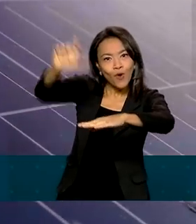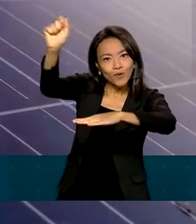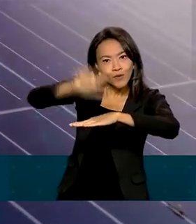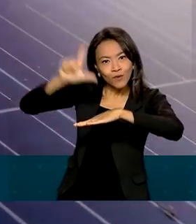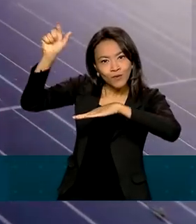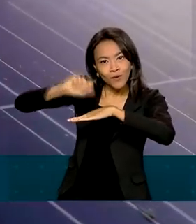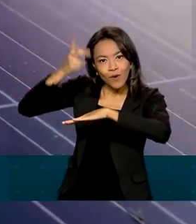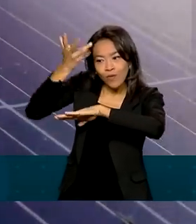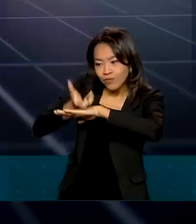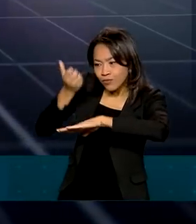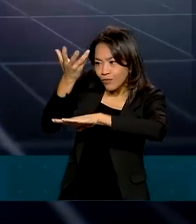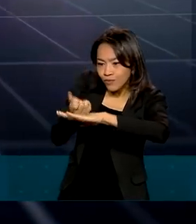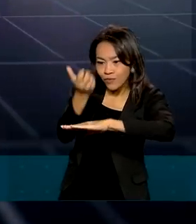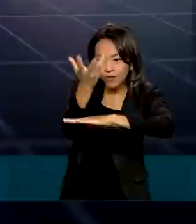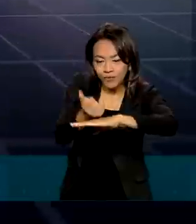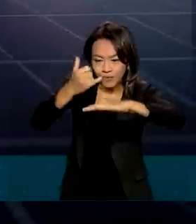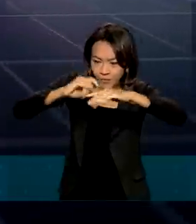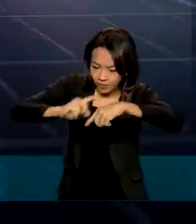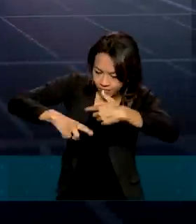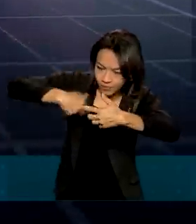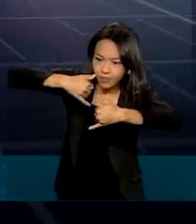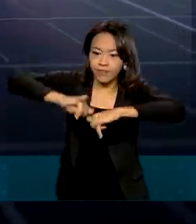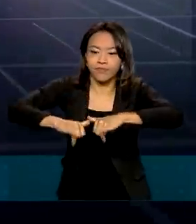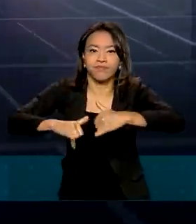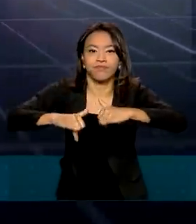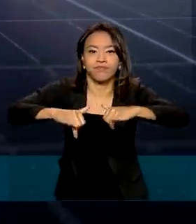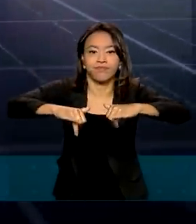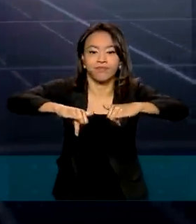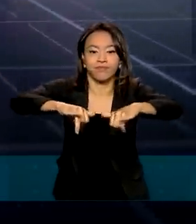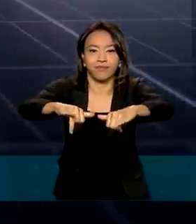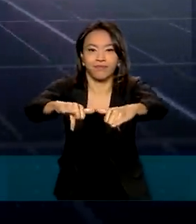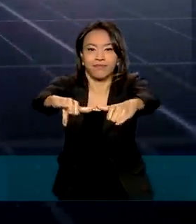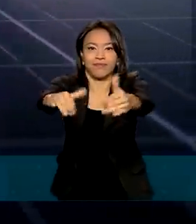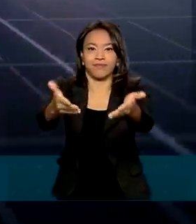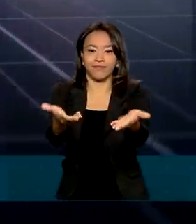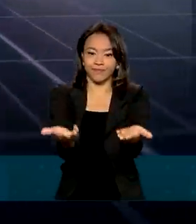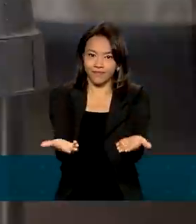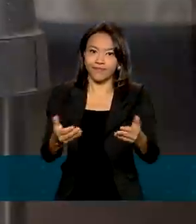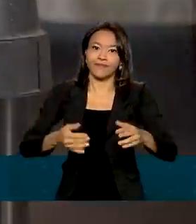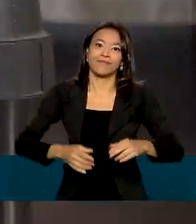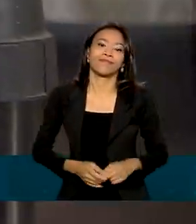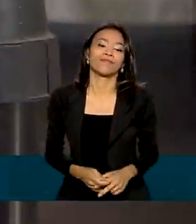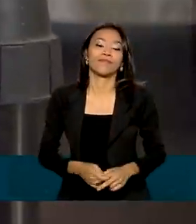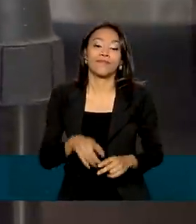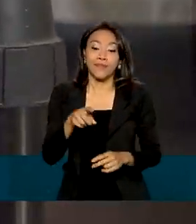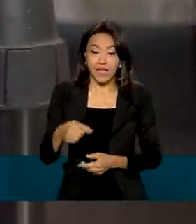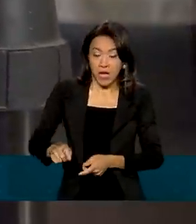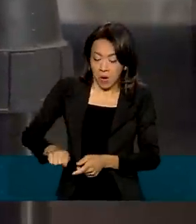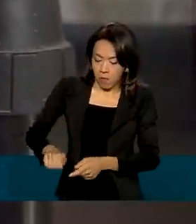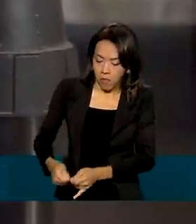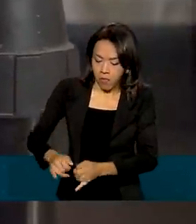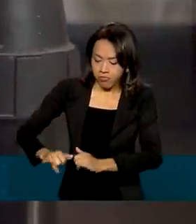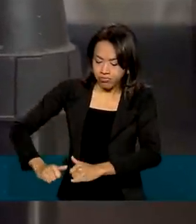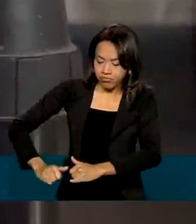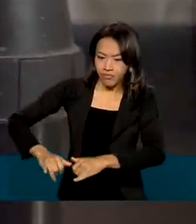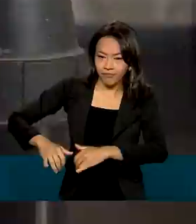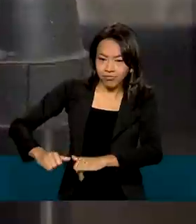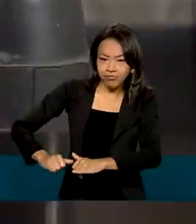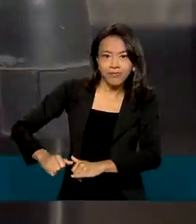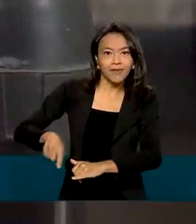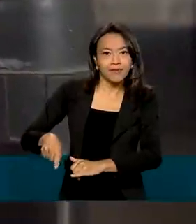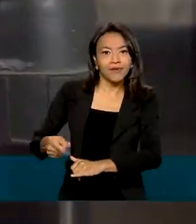que são placas solares que transformam o calor do sol em eletricidade. Baterias de última geração